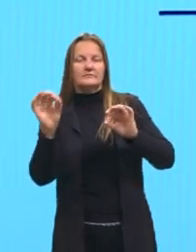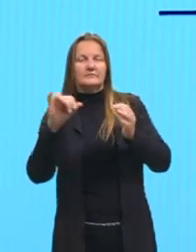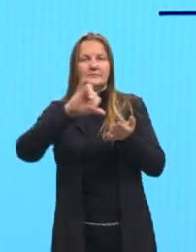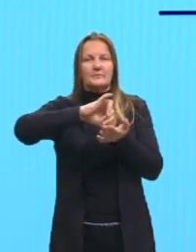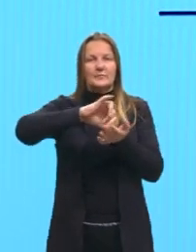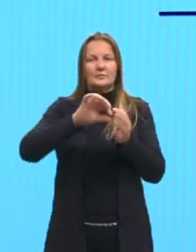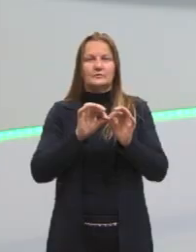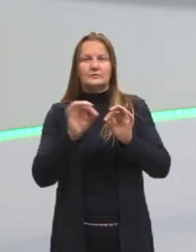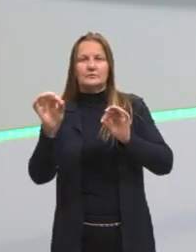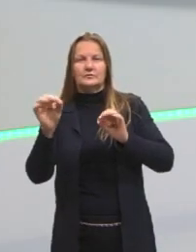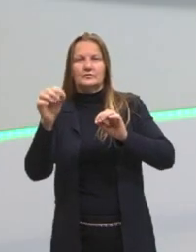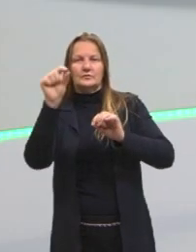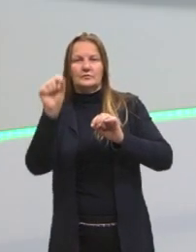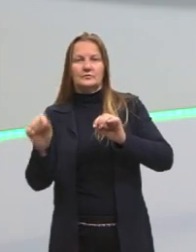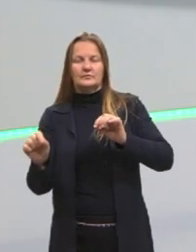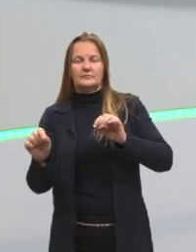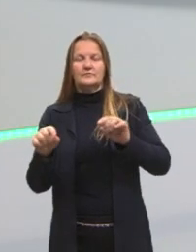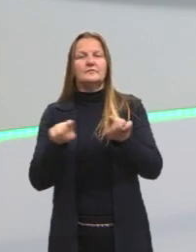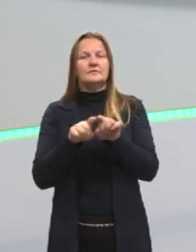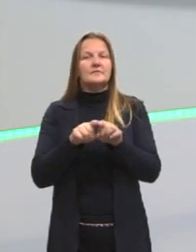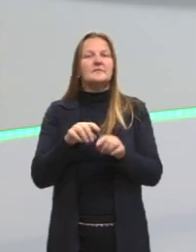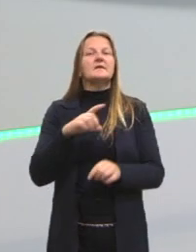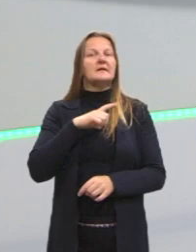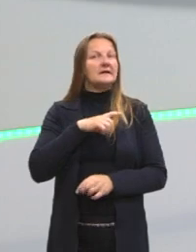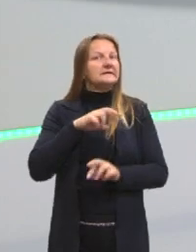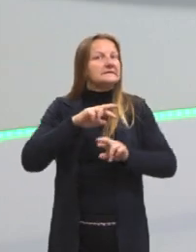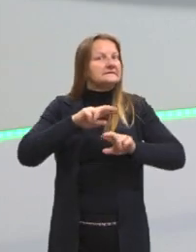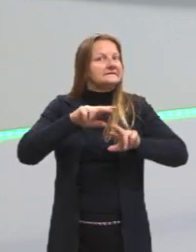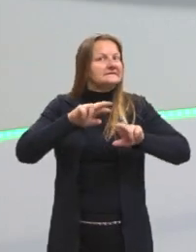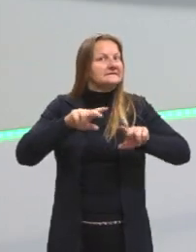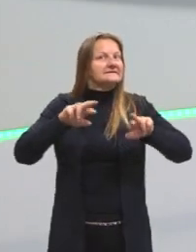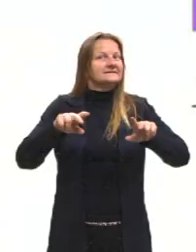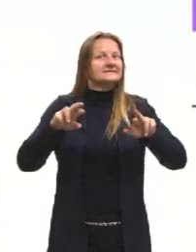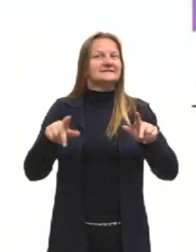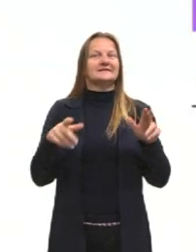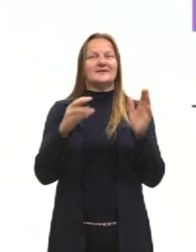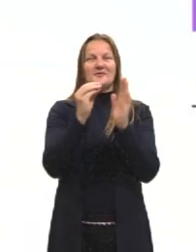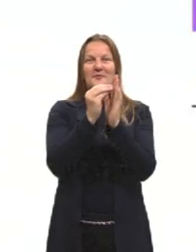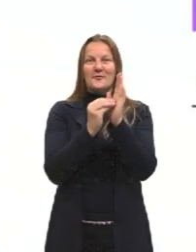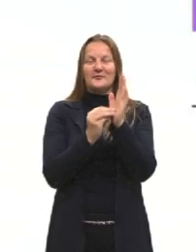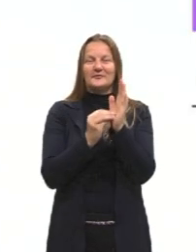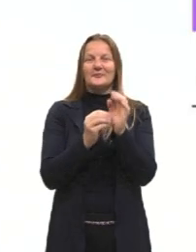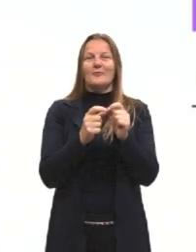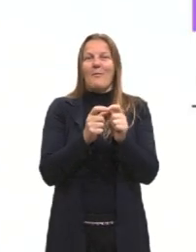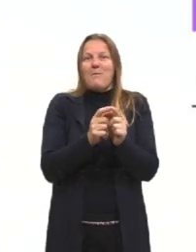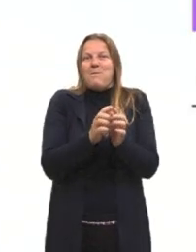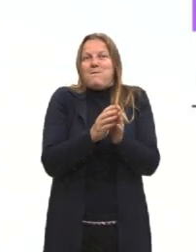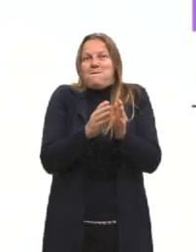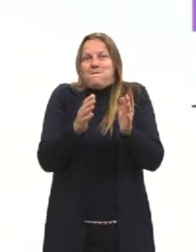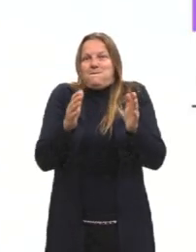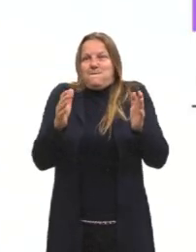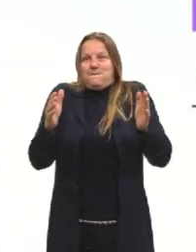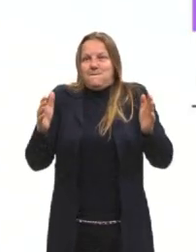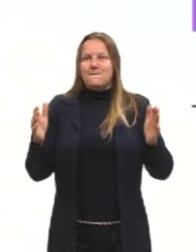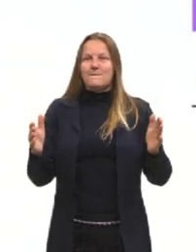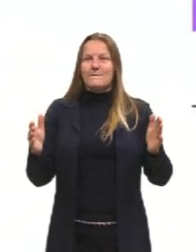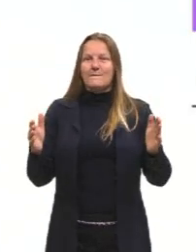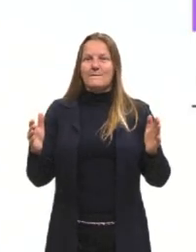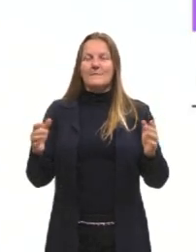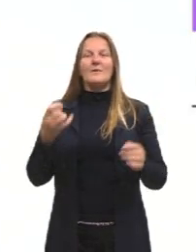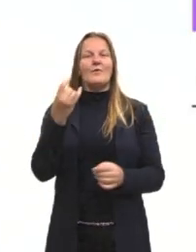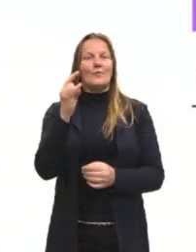por isso que eu digo para vocês, né, embora seja aí um conteúdo extenso, que a gente viu nessas últimas aulas,